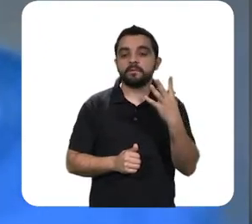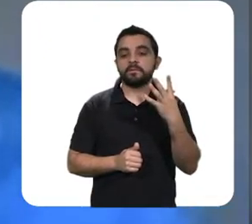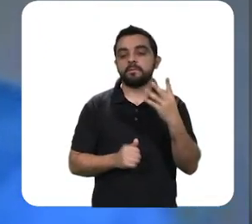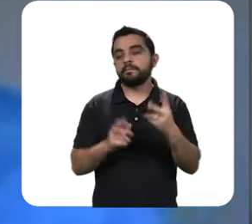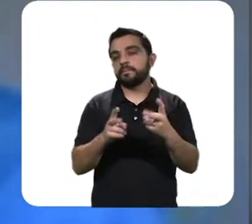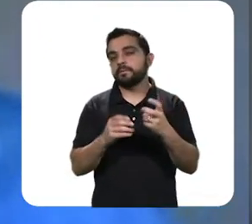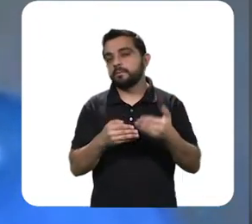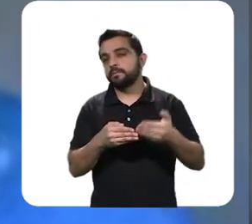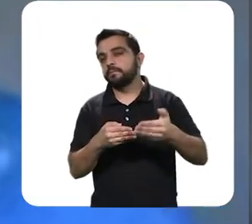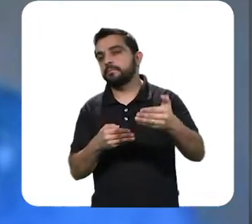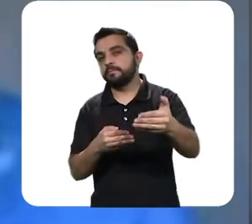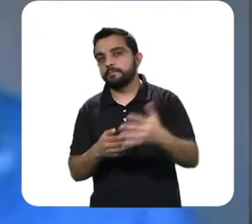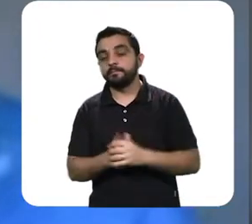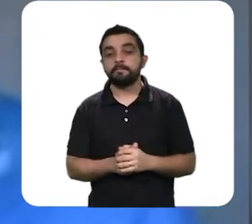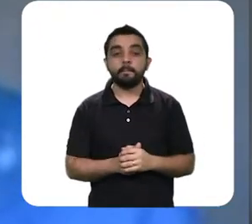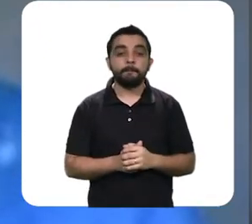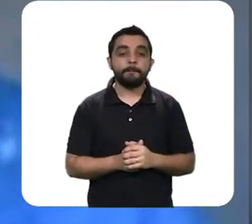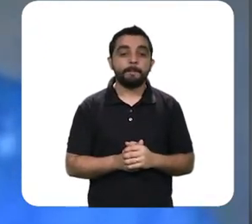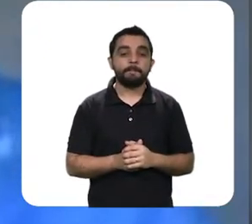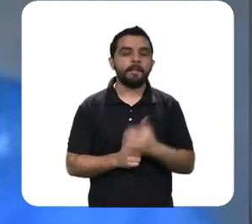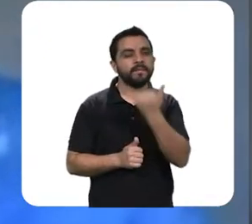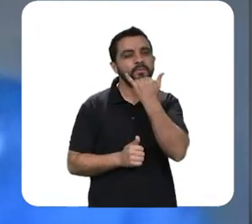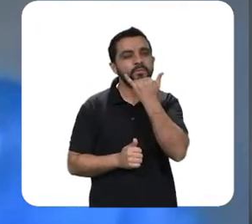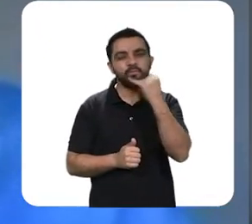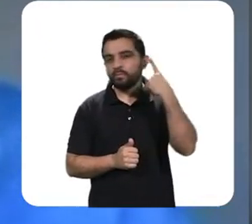tentar fazer de solução para isso.